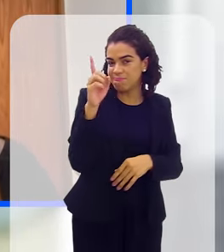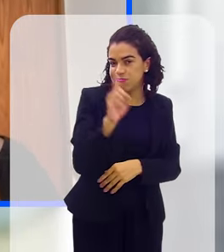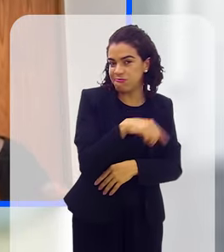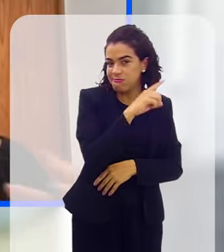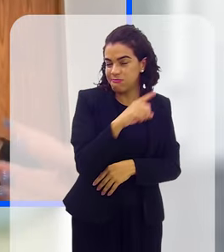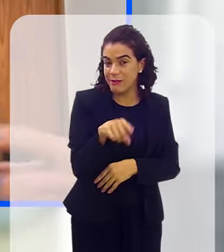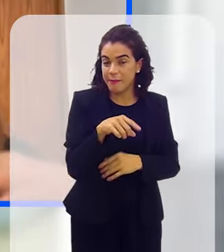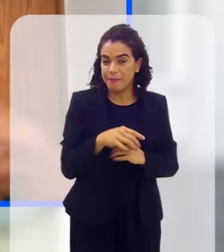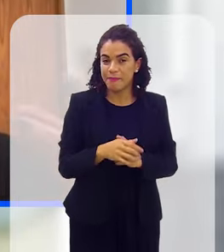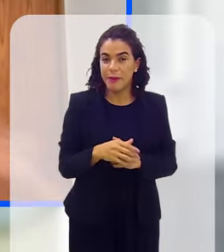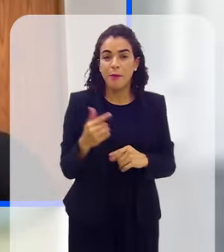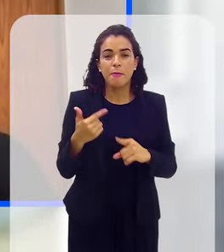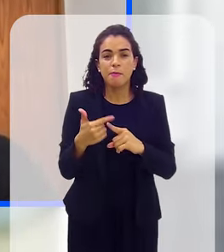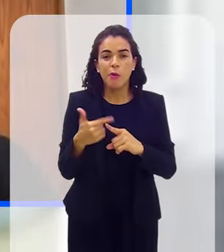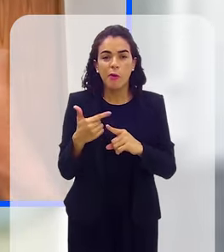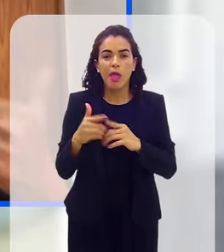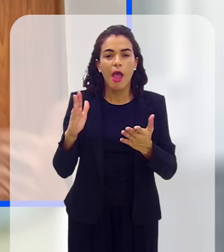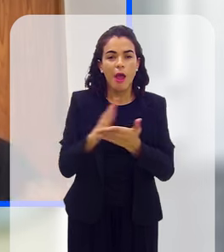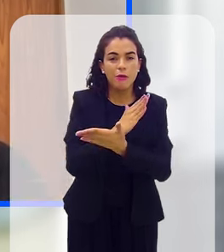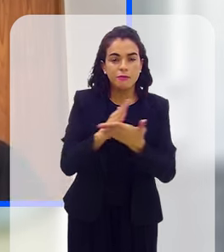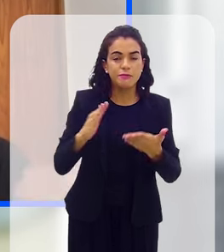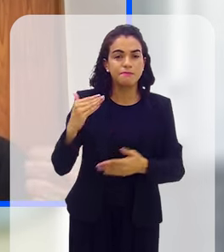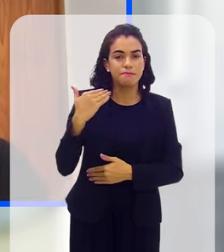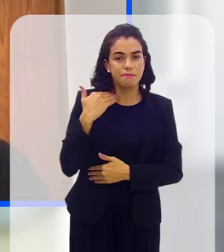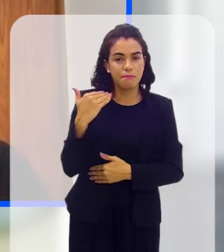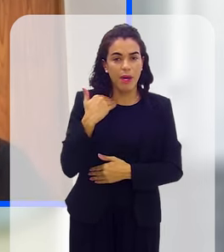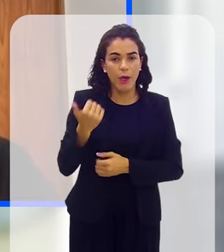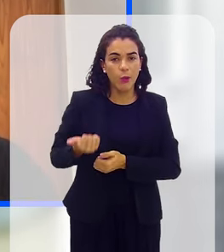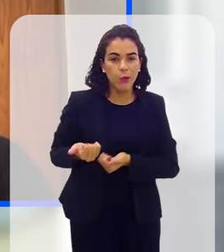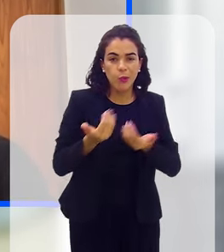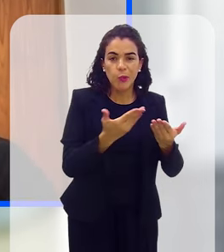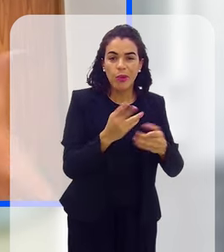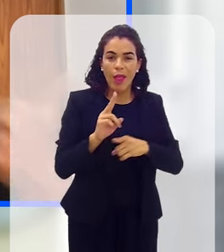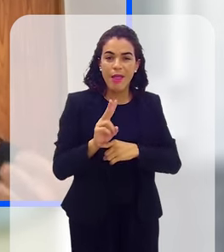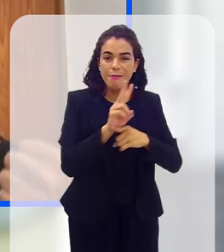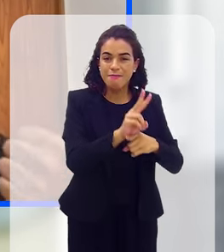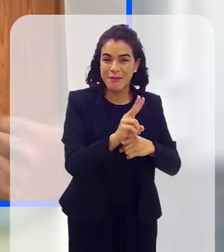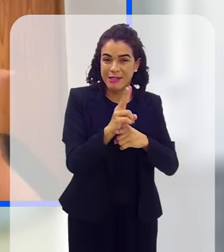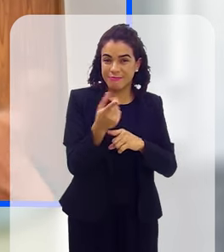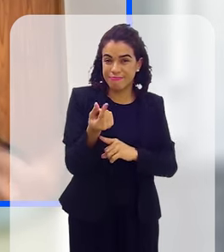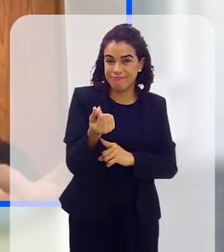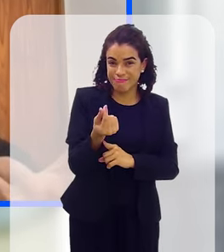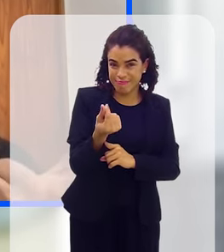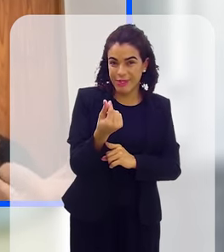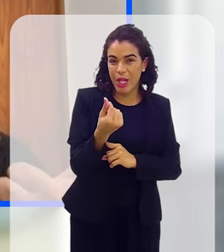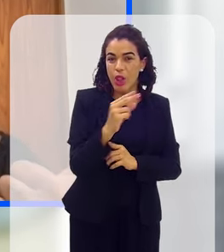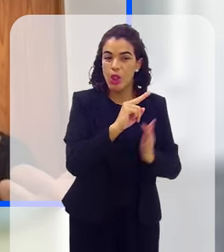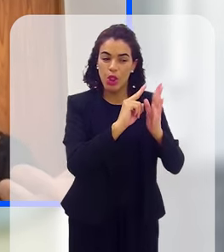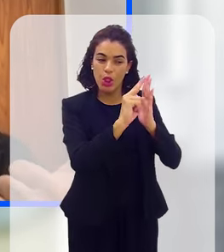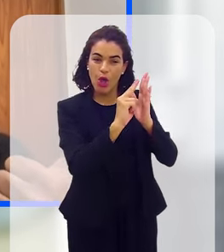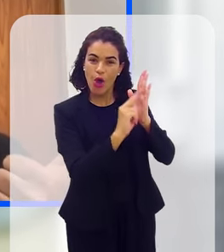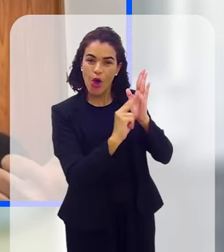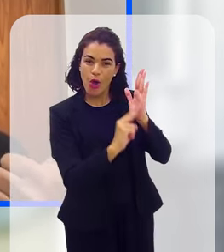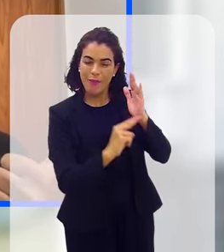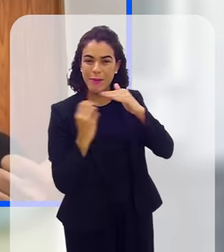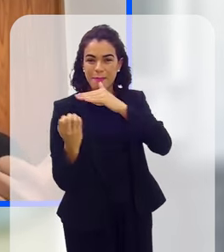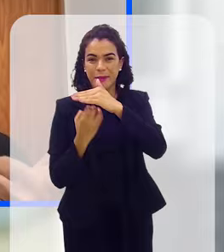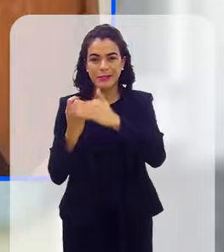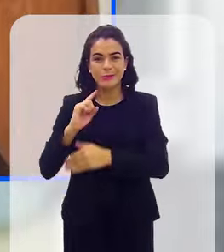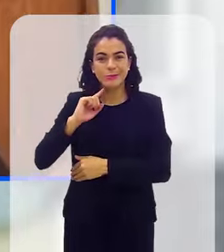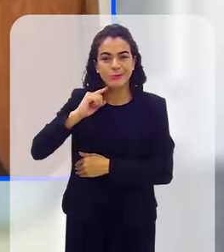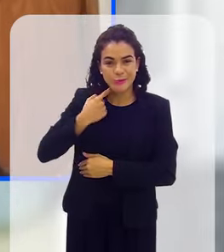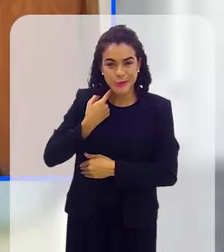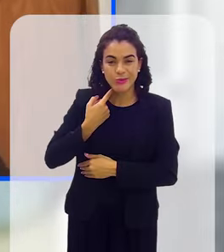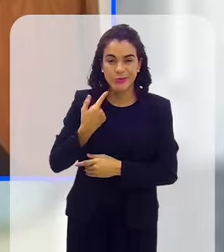pensado, porque bancos deixam de dar, muitas vezes, financiamento àqueles que estão na lista. Está sendo pensado, inclusive,